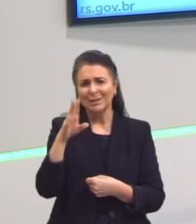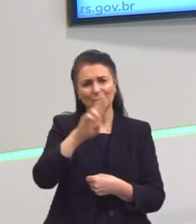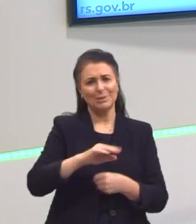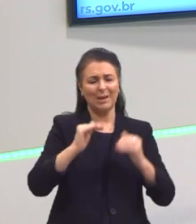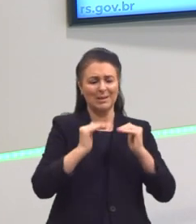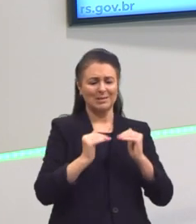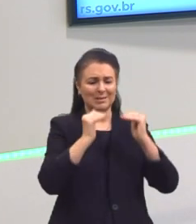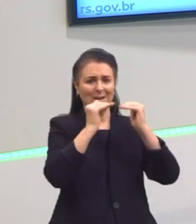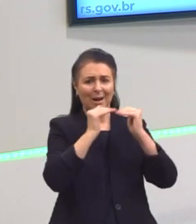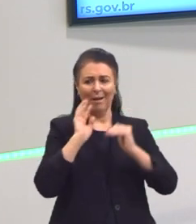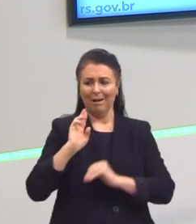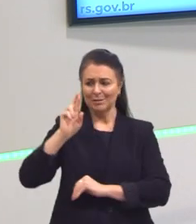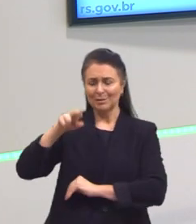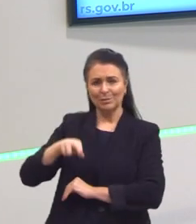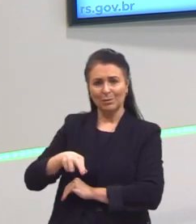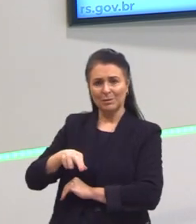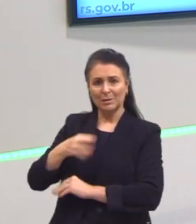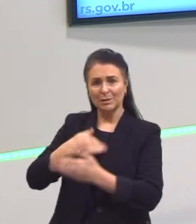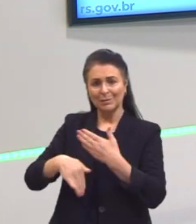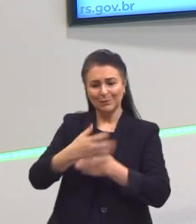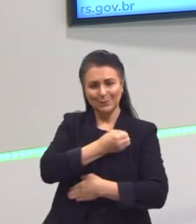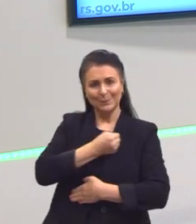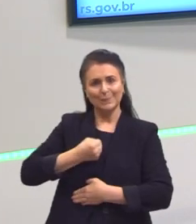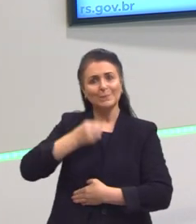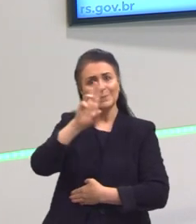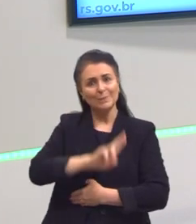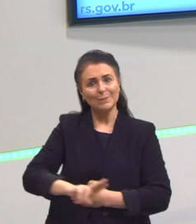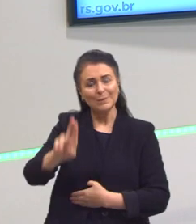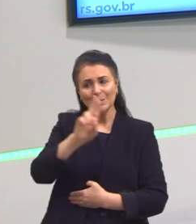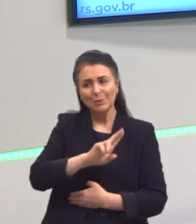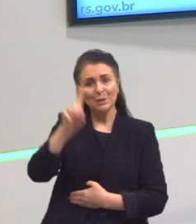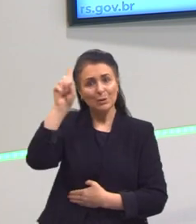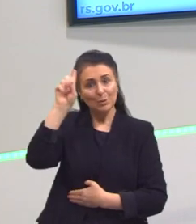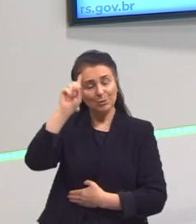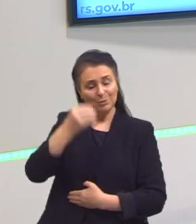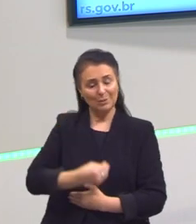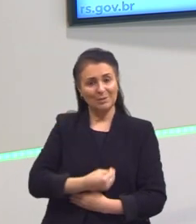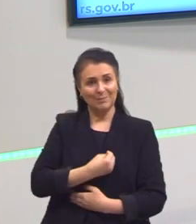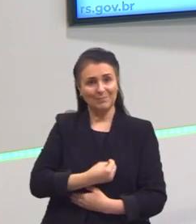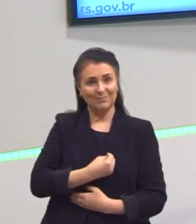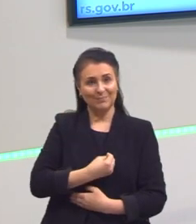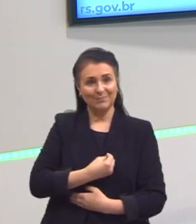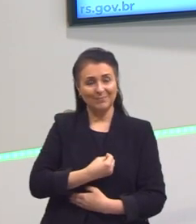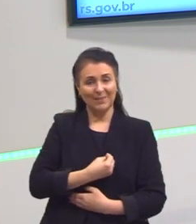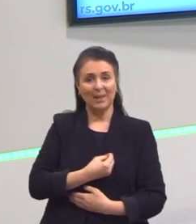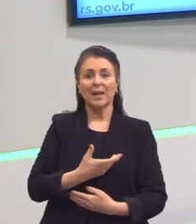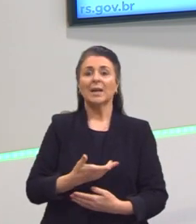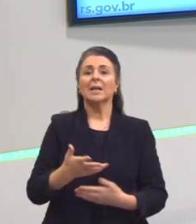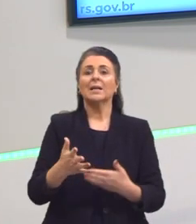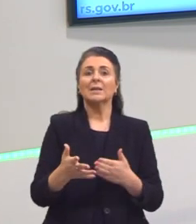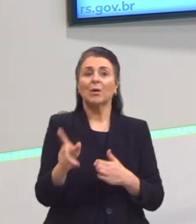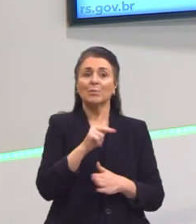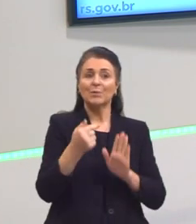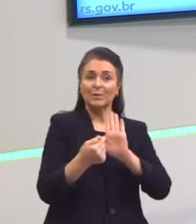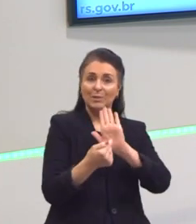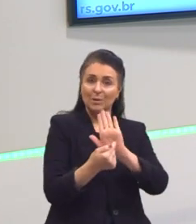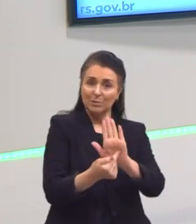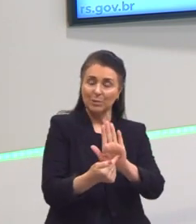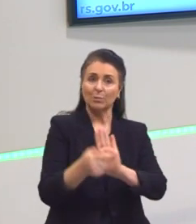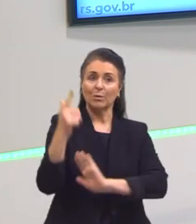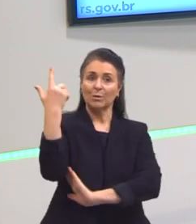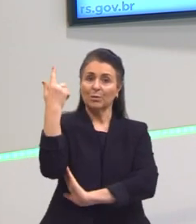razões, né? Assim como todos os números que a gente utiliza no nosso dia a dia, certo? Então, aqui a gente traz essa relação com a